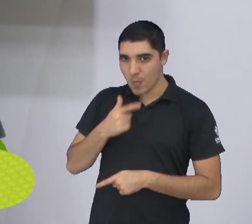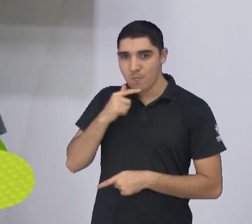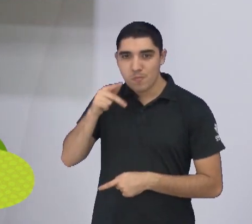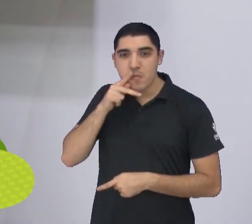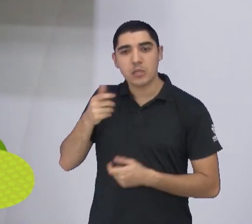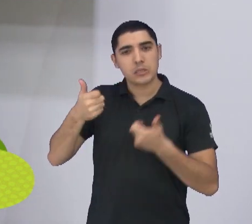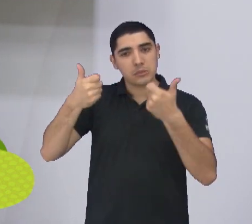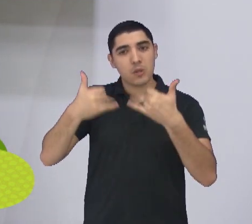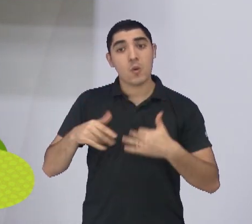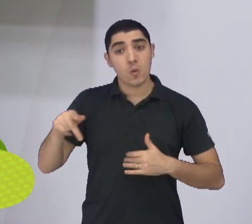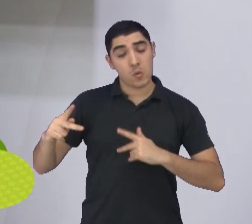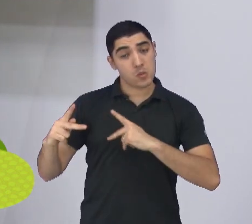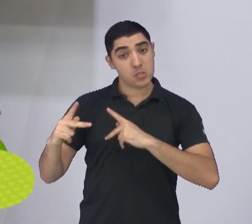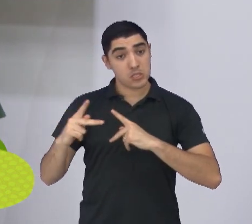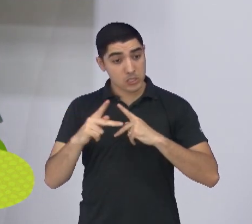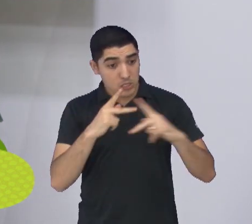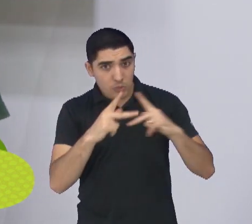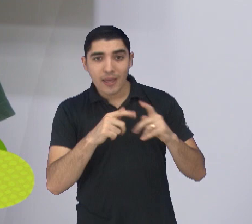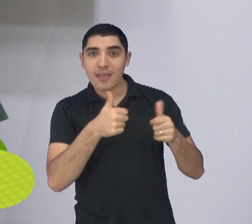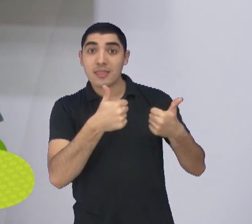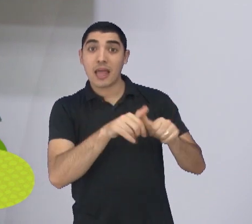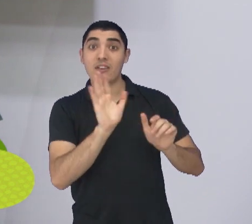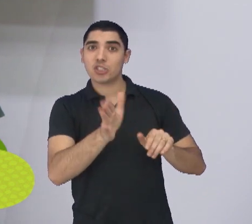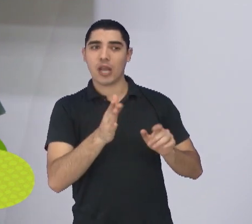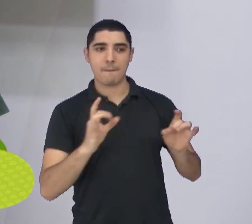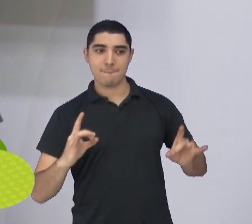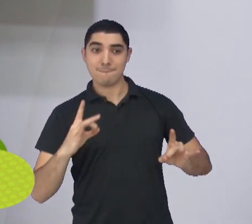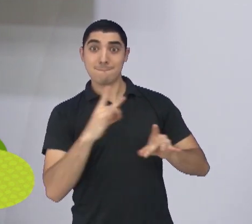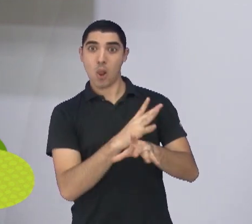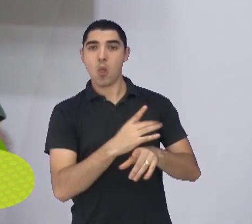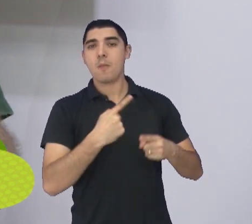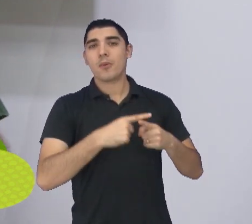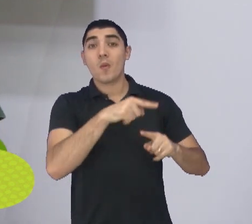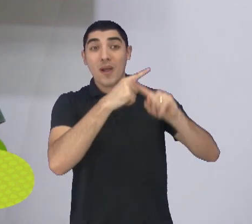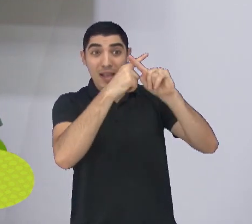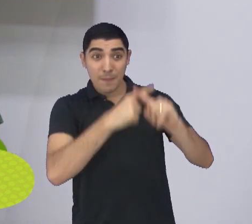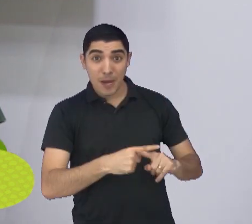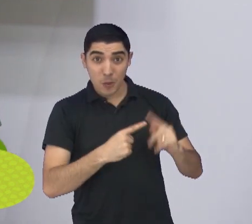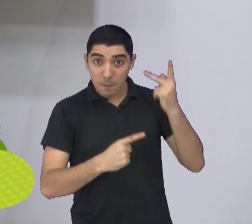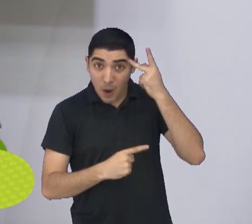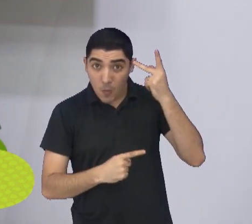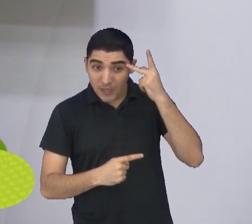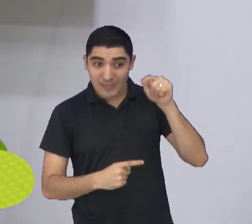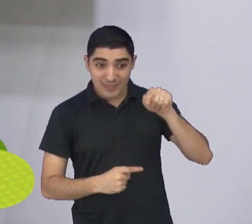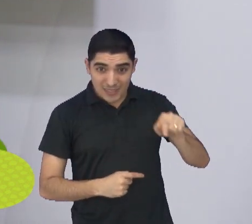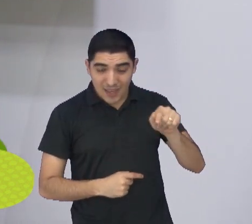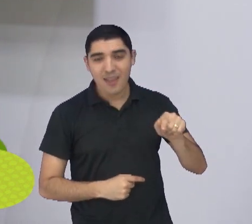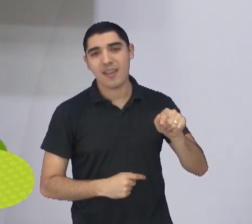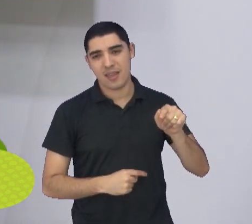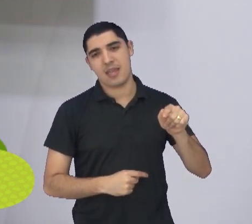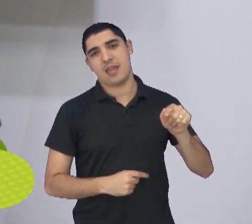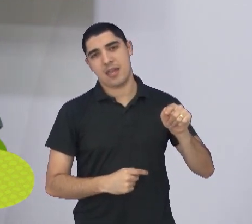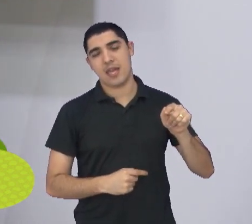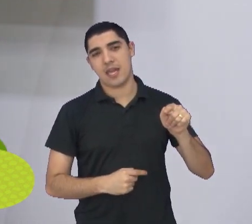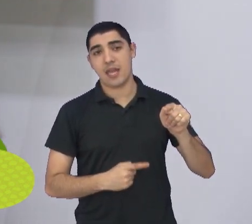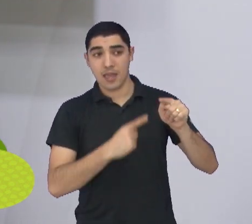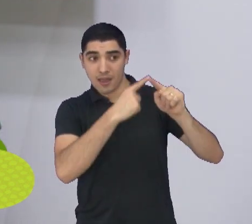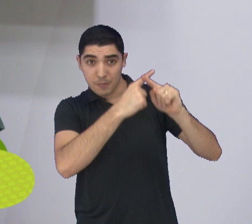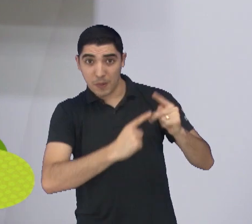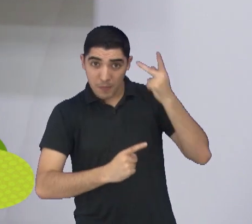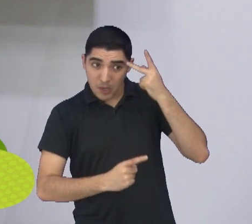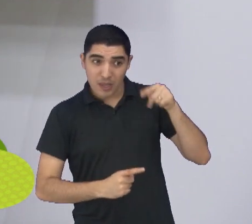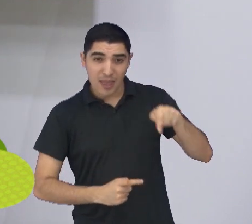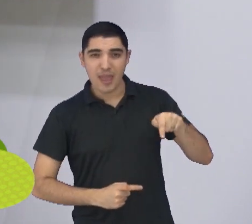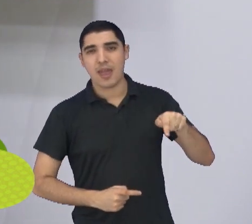vinha mais até preparado um pouco. Porque o Campeonato Paulista, em todas as modalidades, Campeonato Paulista, até pela potência,